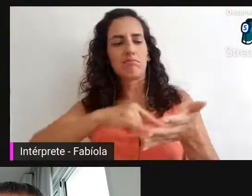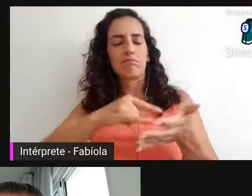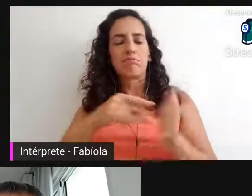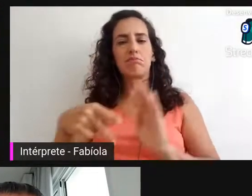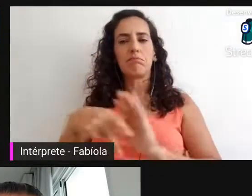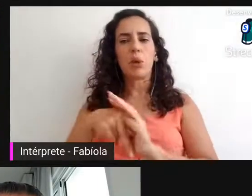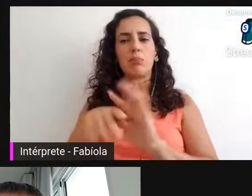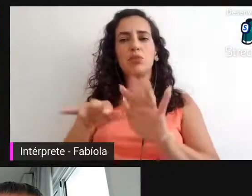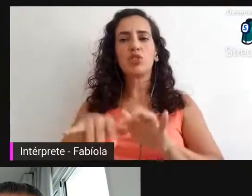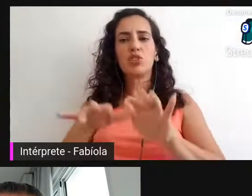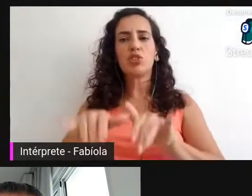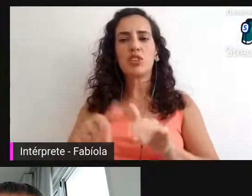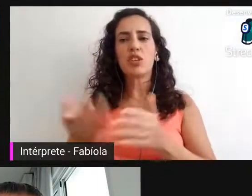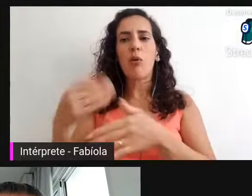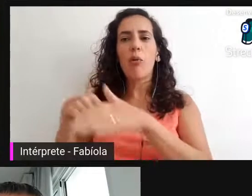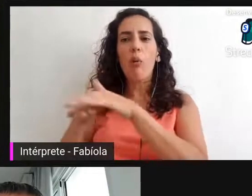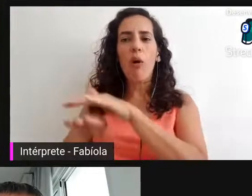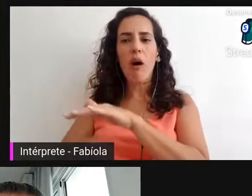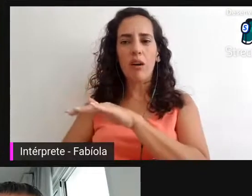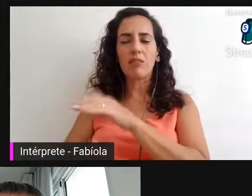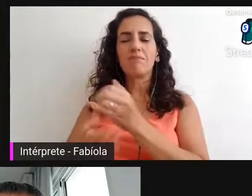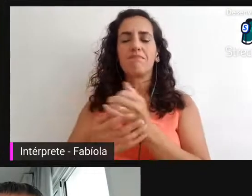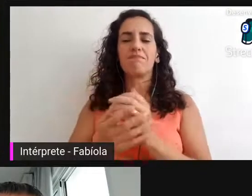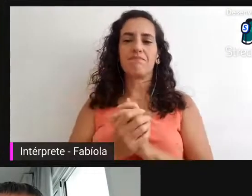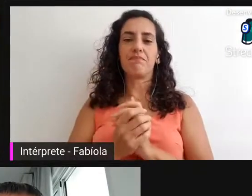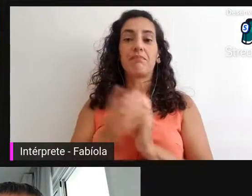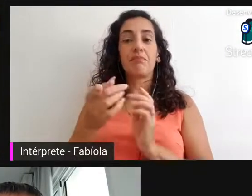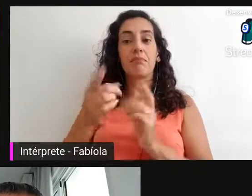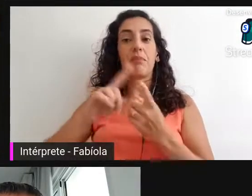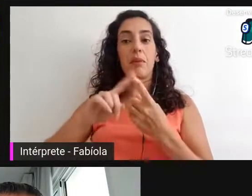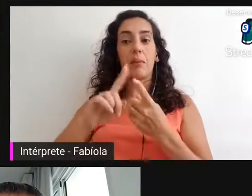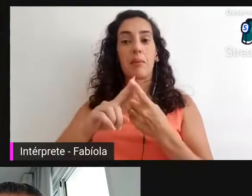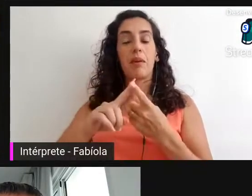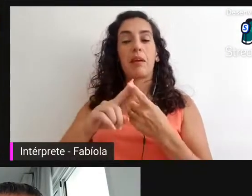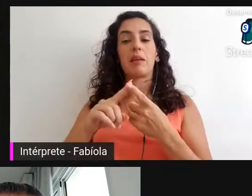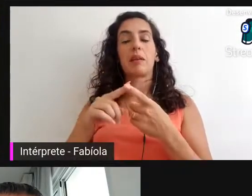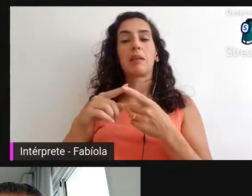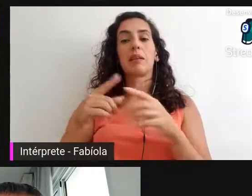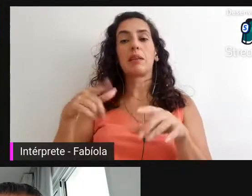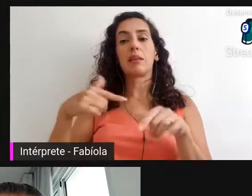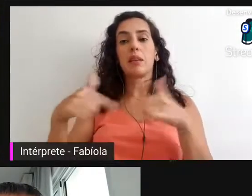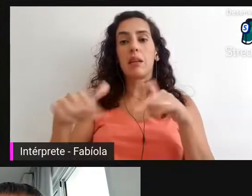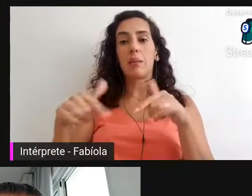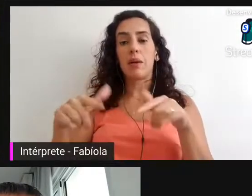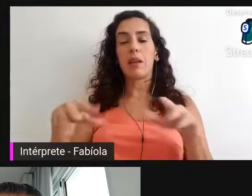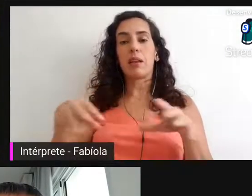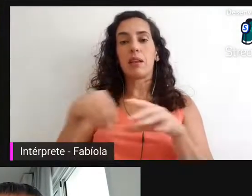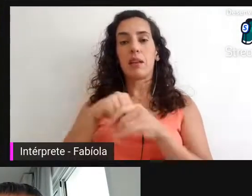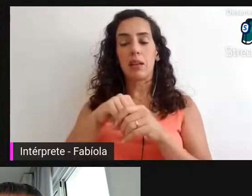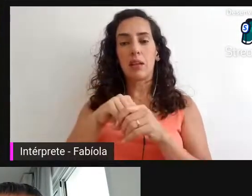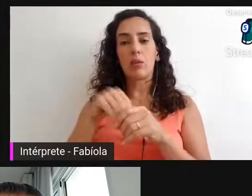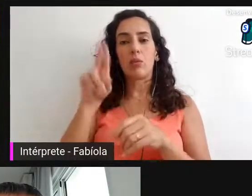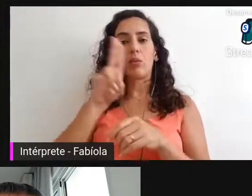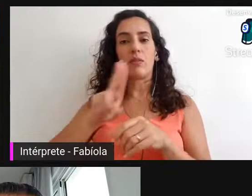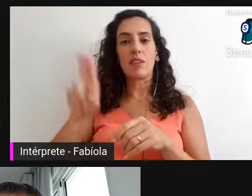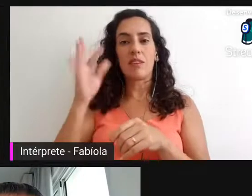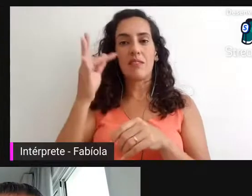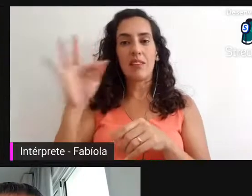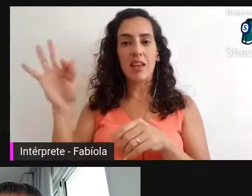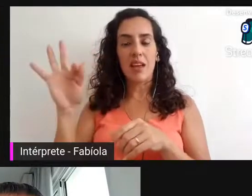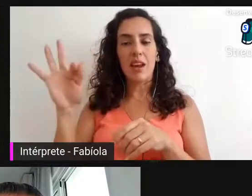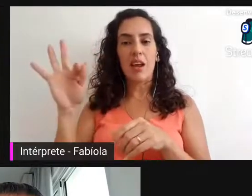arquivologia e do programa de pós-graduação em ciência da informação na Universidade Federal Fluminense, onde atua na